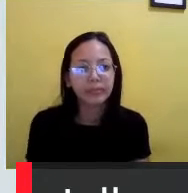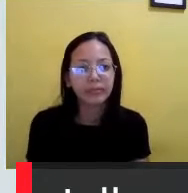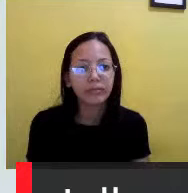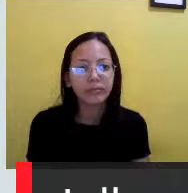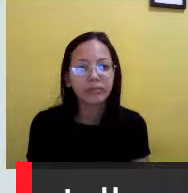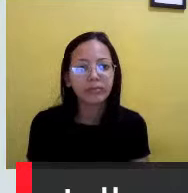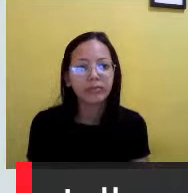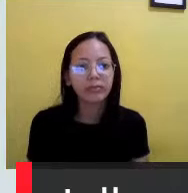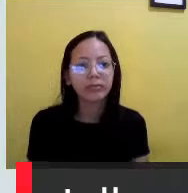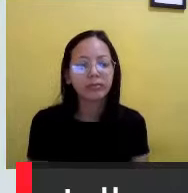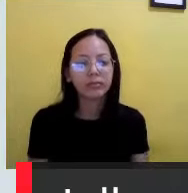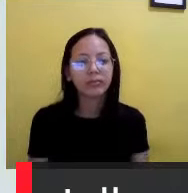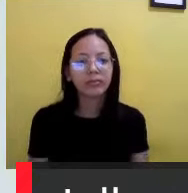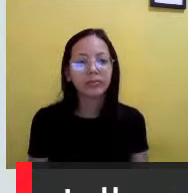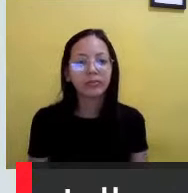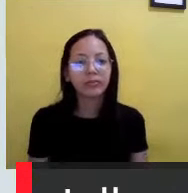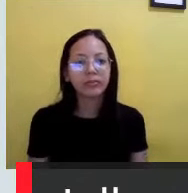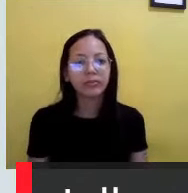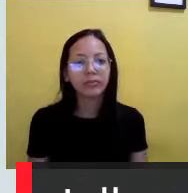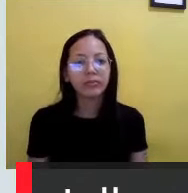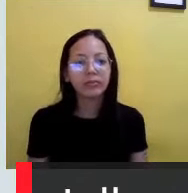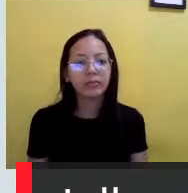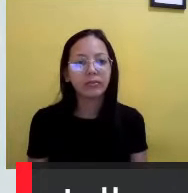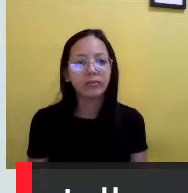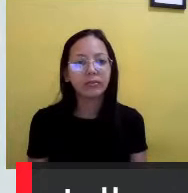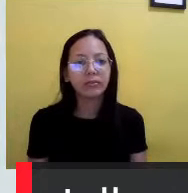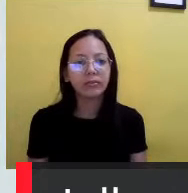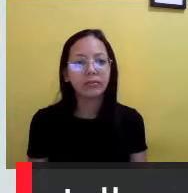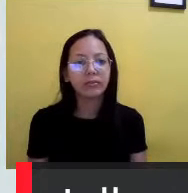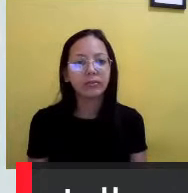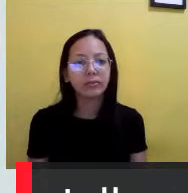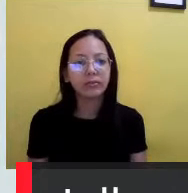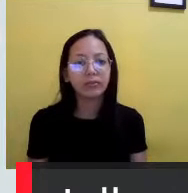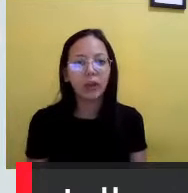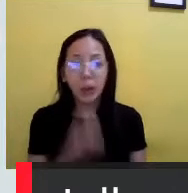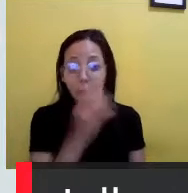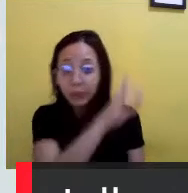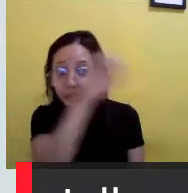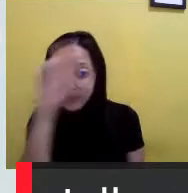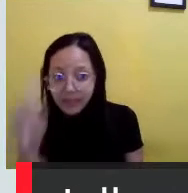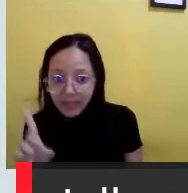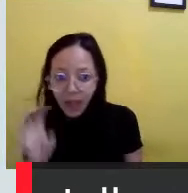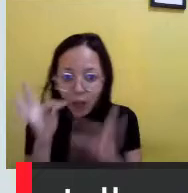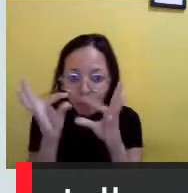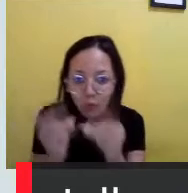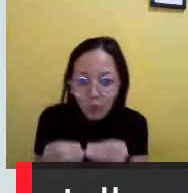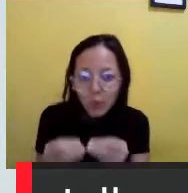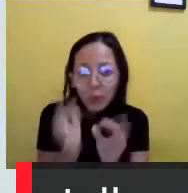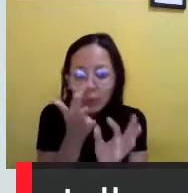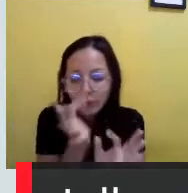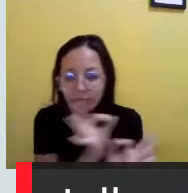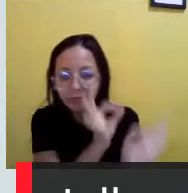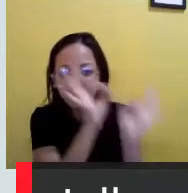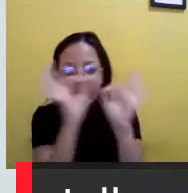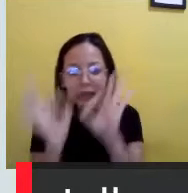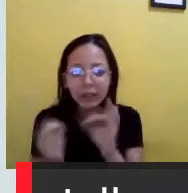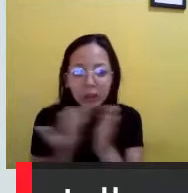Bom dia, professora. Bom dia. Bom dia. Bom dia a todos que estão assistindo a aula.